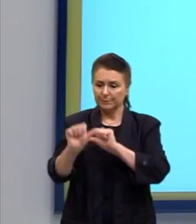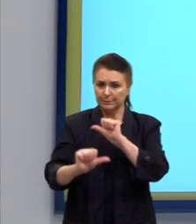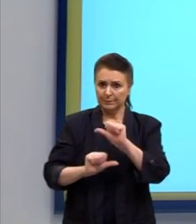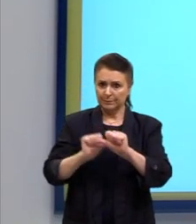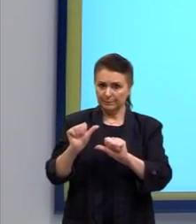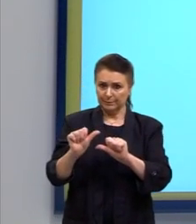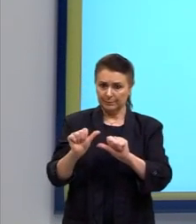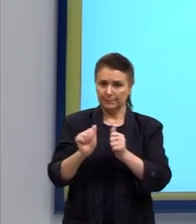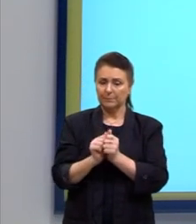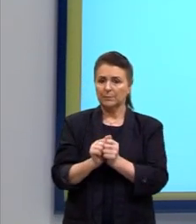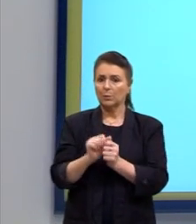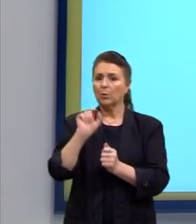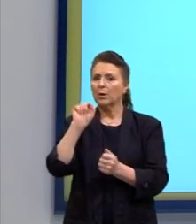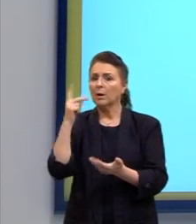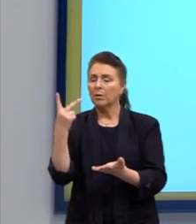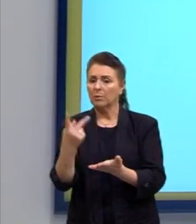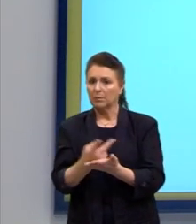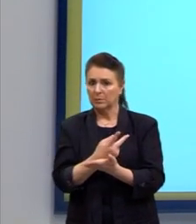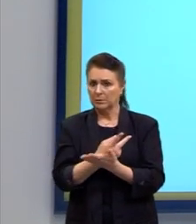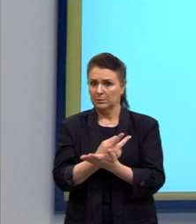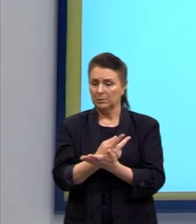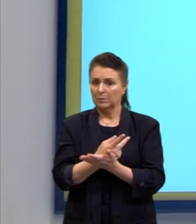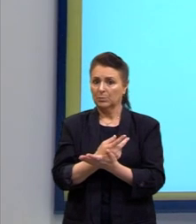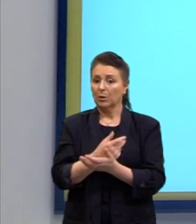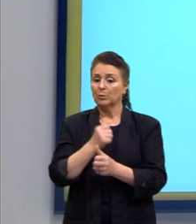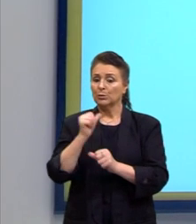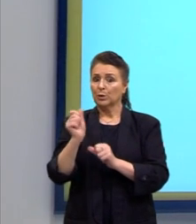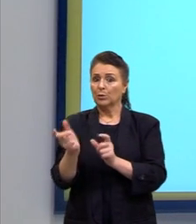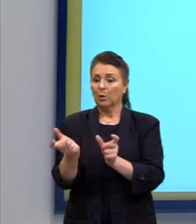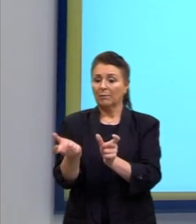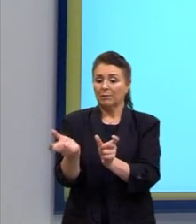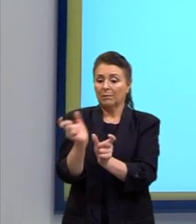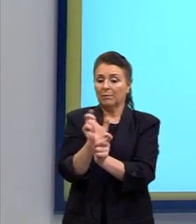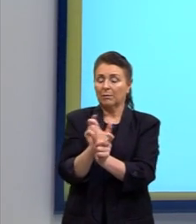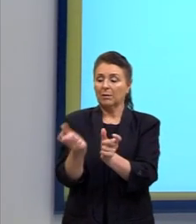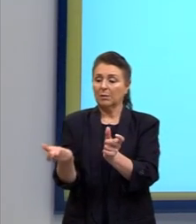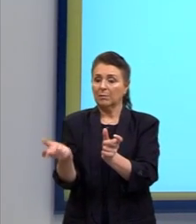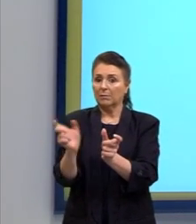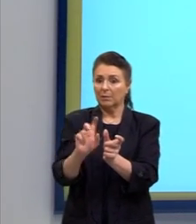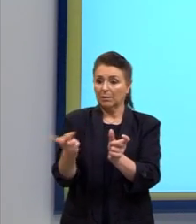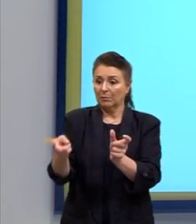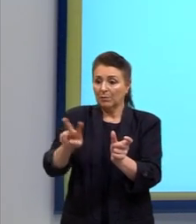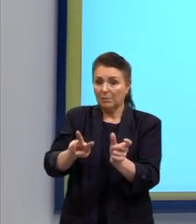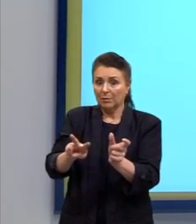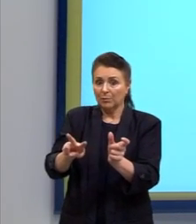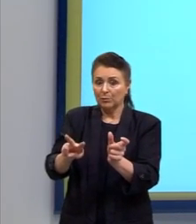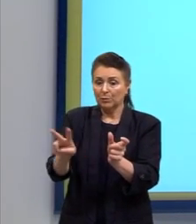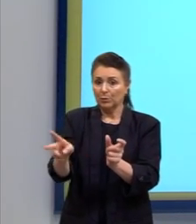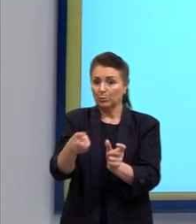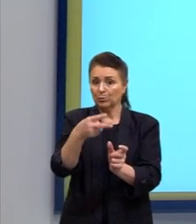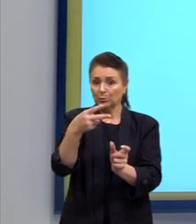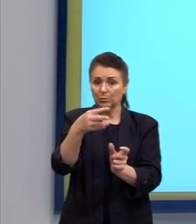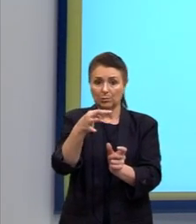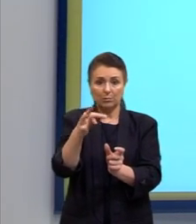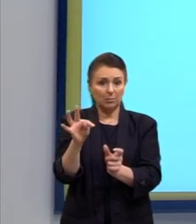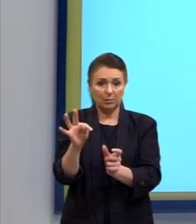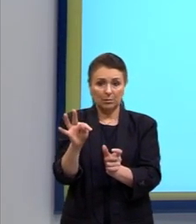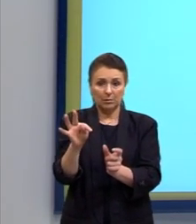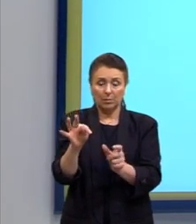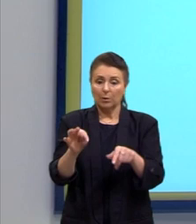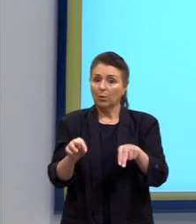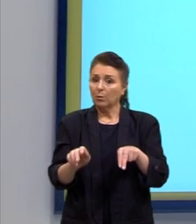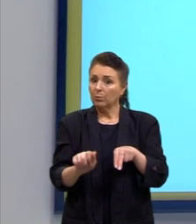acontecer de que, quando nós invertermos a ordem entre esses dois T's, não vai alterar o anagrama, vai